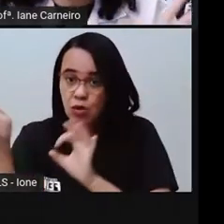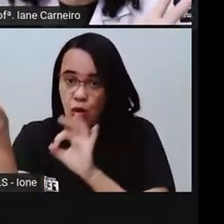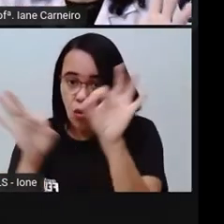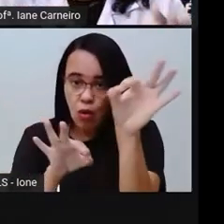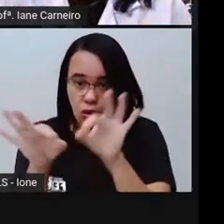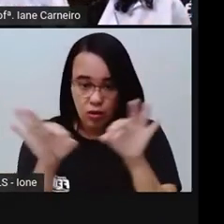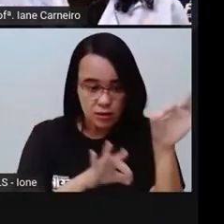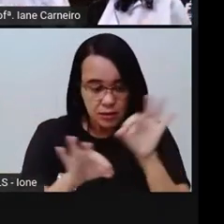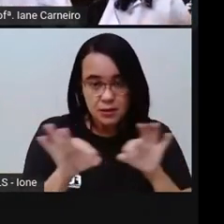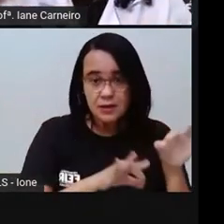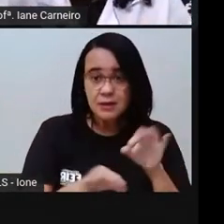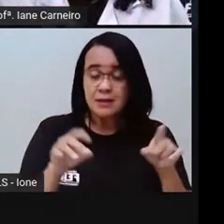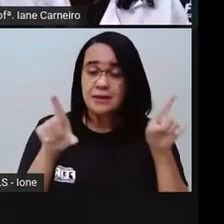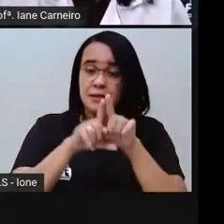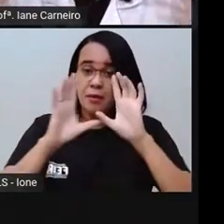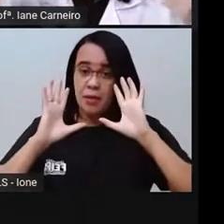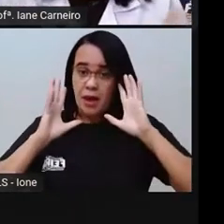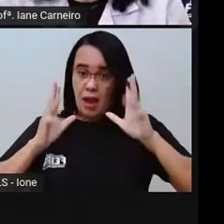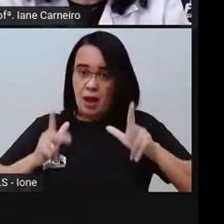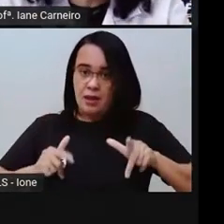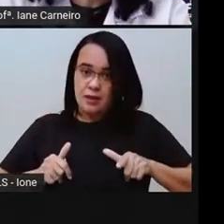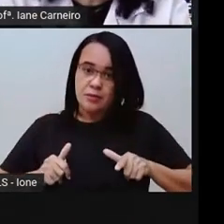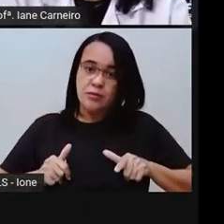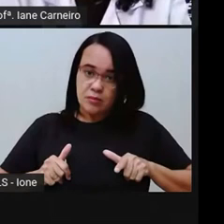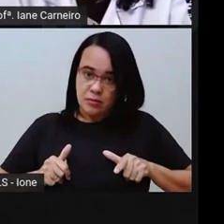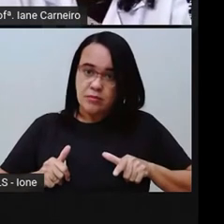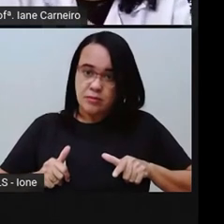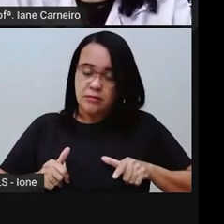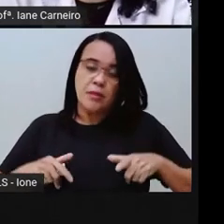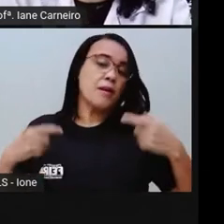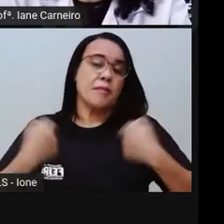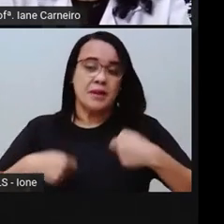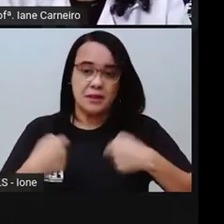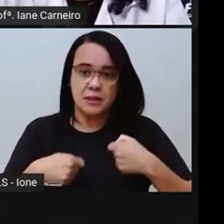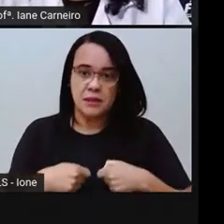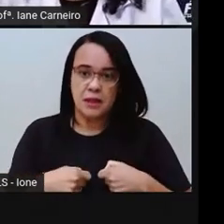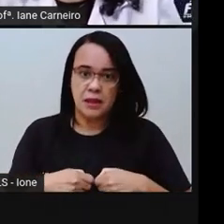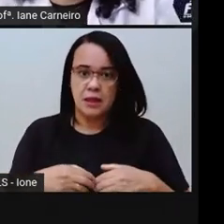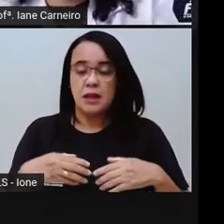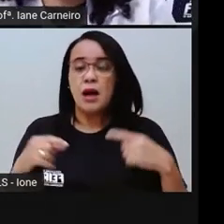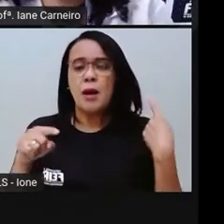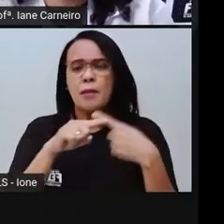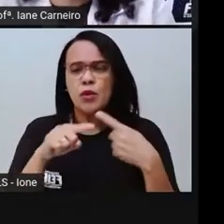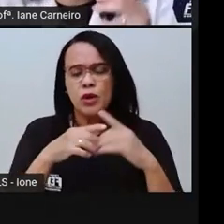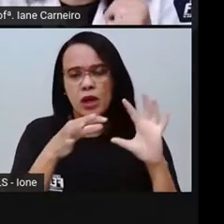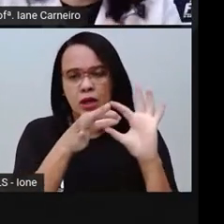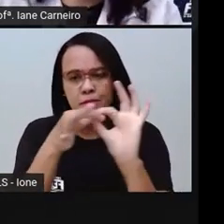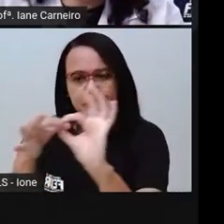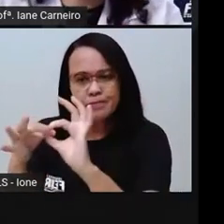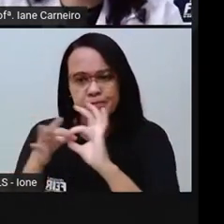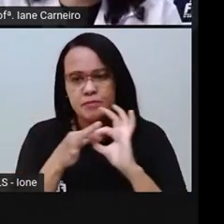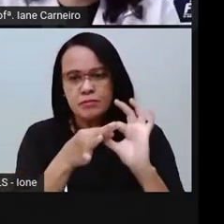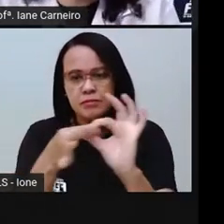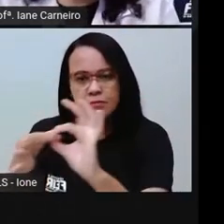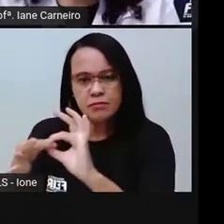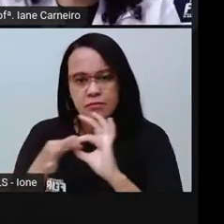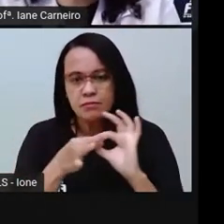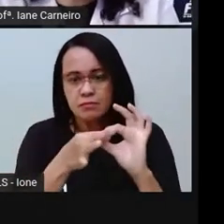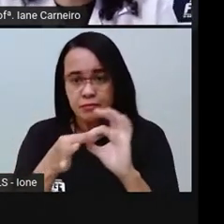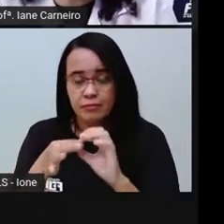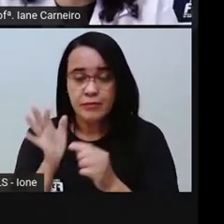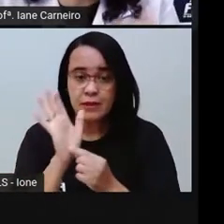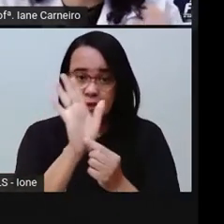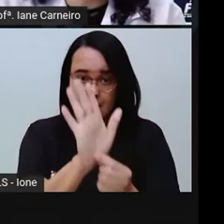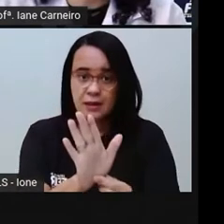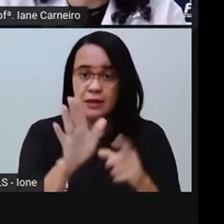importante pra gente ter uma harmonia e a gente viver bem em nossa casa, né? Então, aqui a Pró colocou, lembra dessa imagem que a Pró já trouxe pra